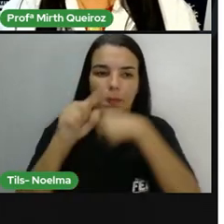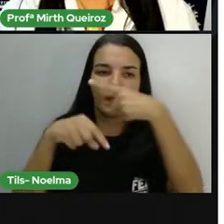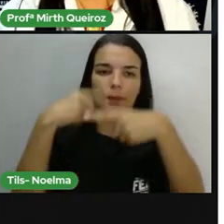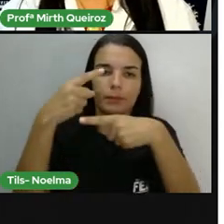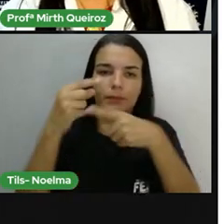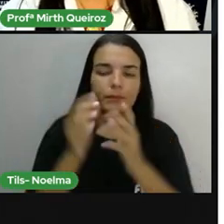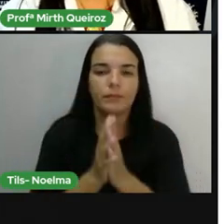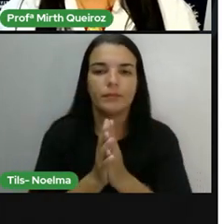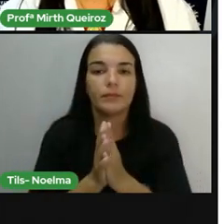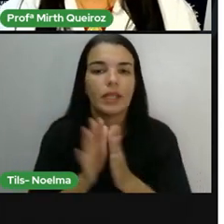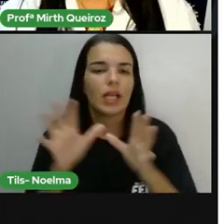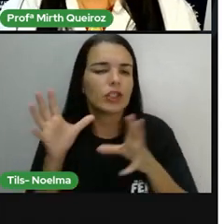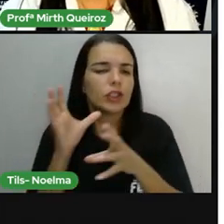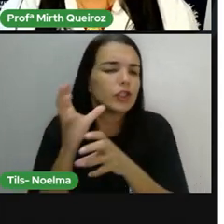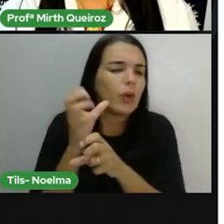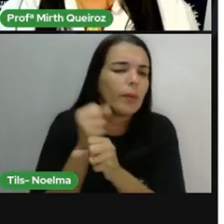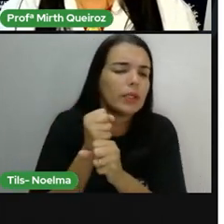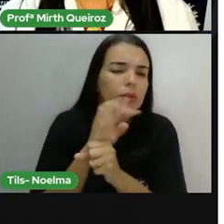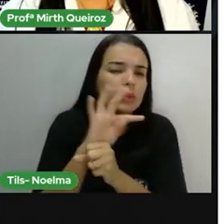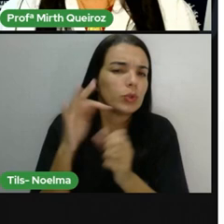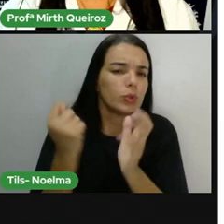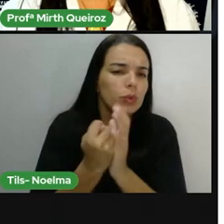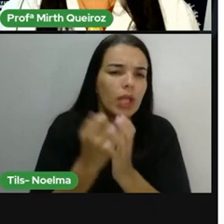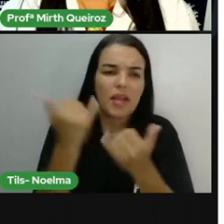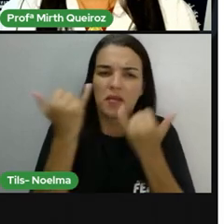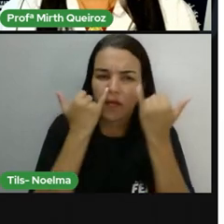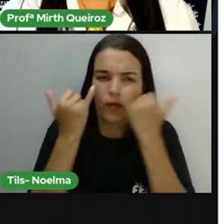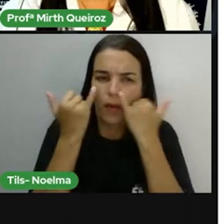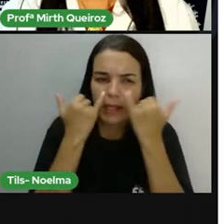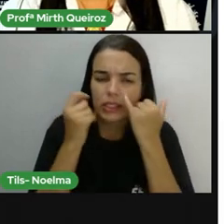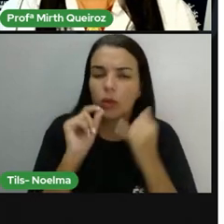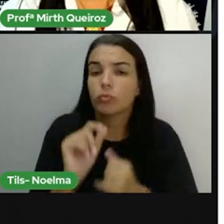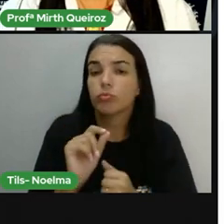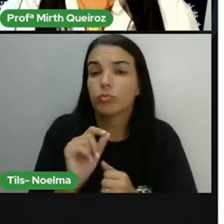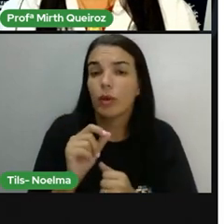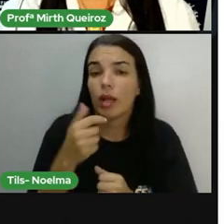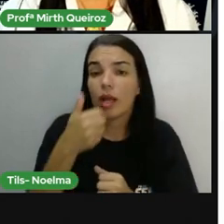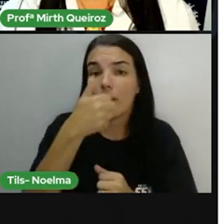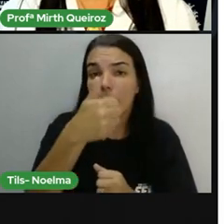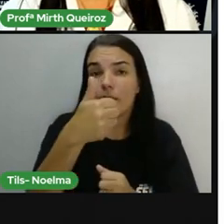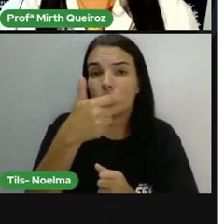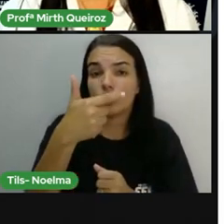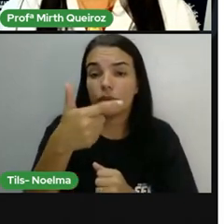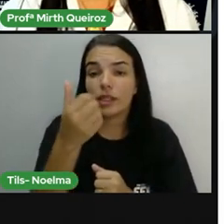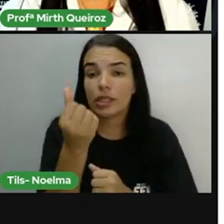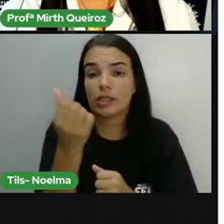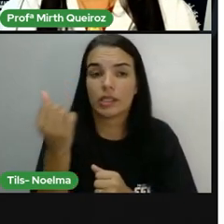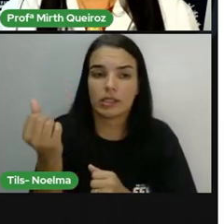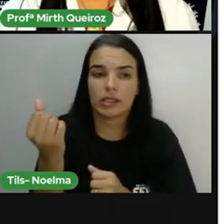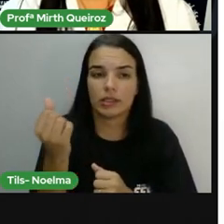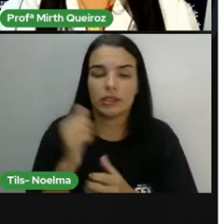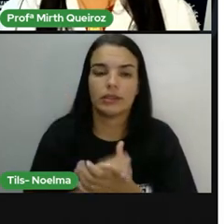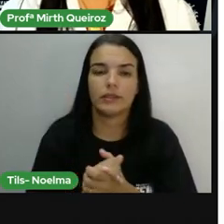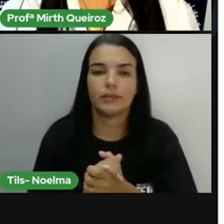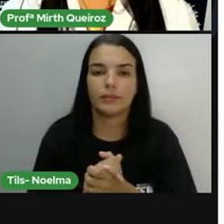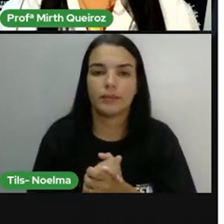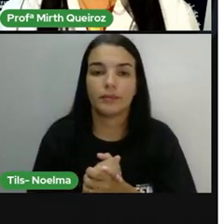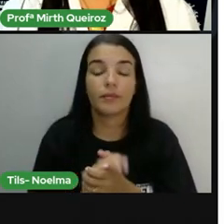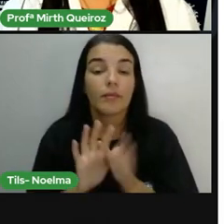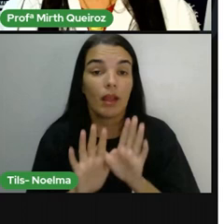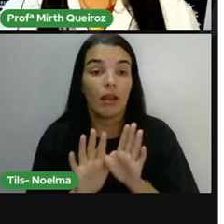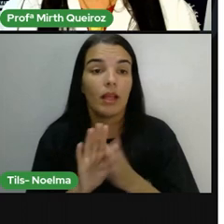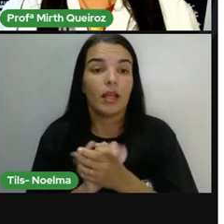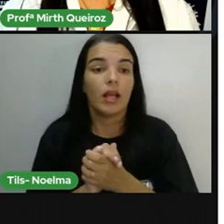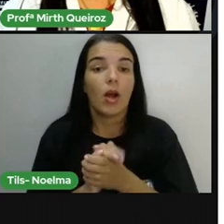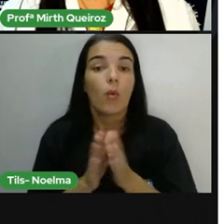aí, nós temos 1.266 espécies de animais que vivem na Caatinga. Quando a gente